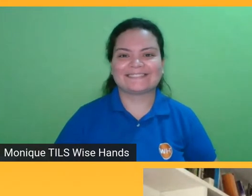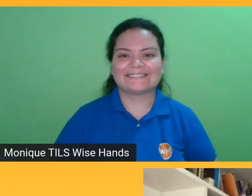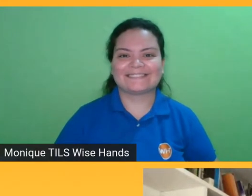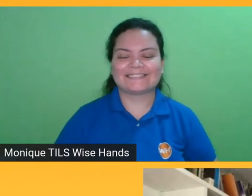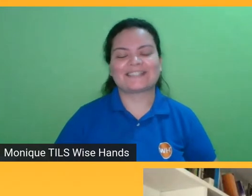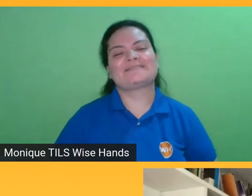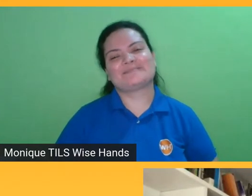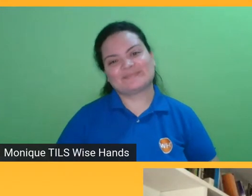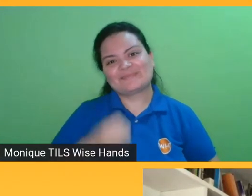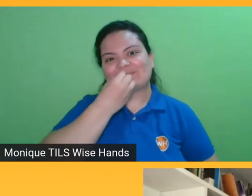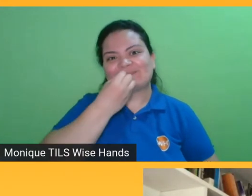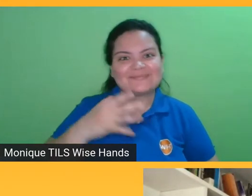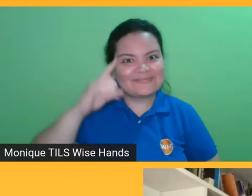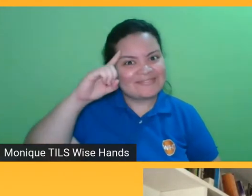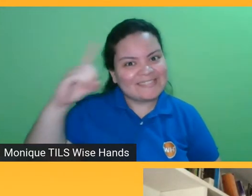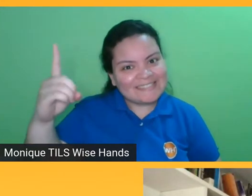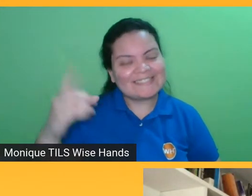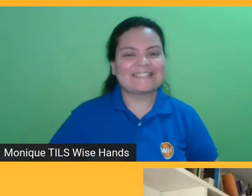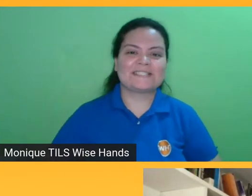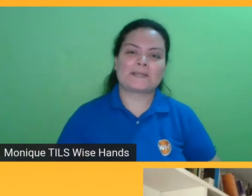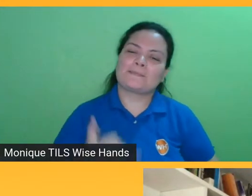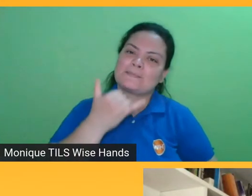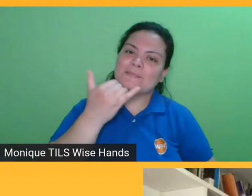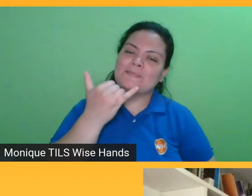Bom, bom dia, Fernanda, obrigado.